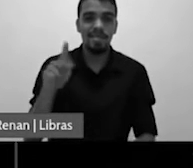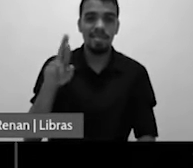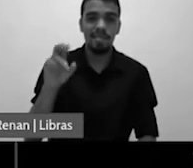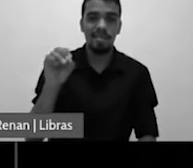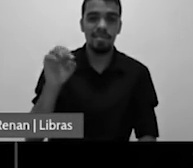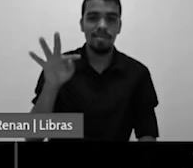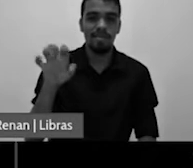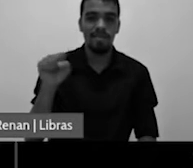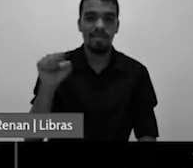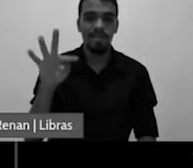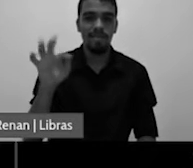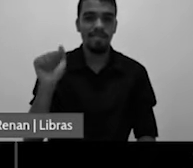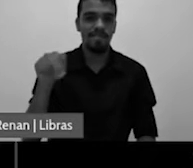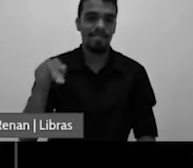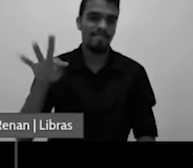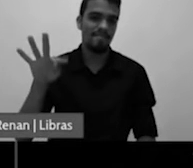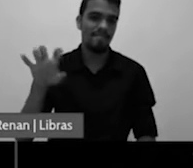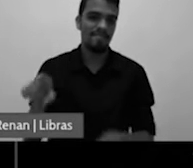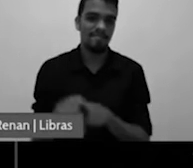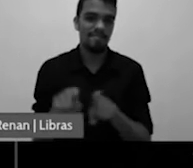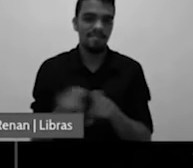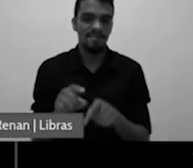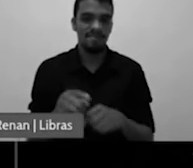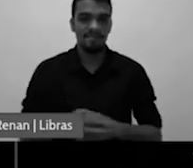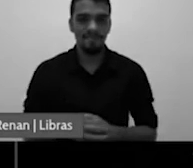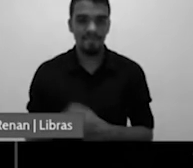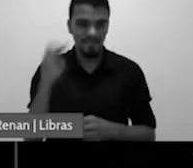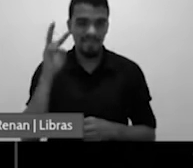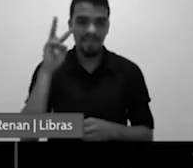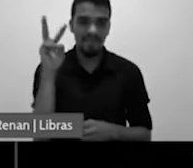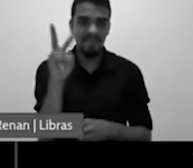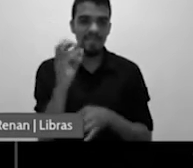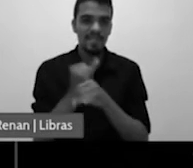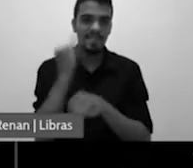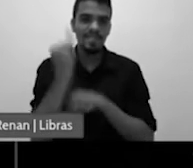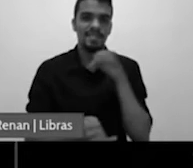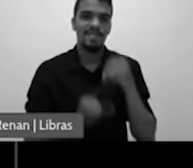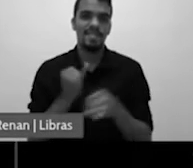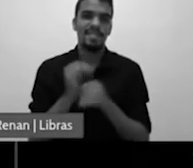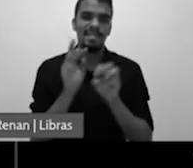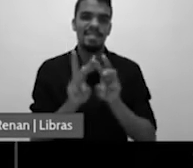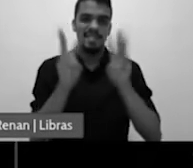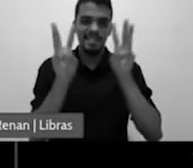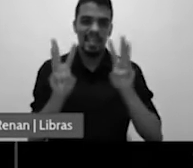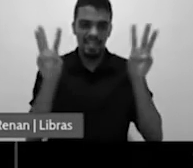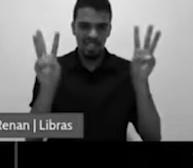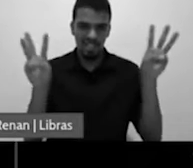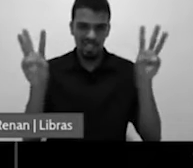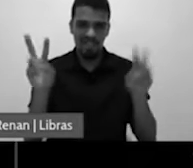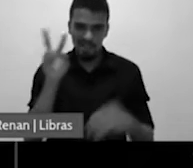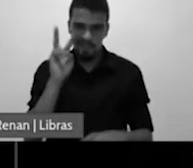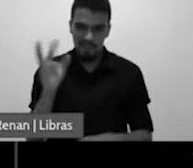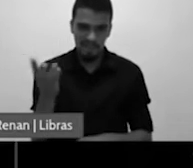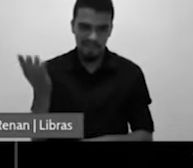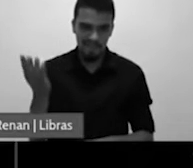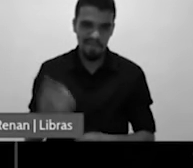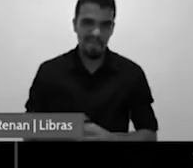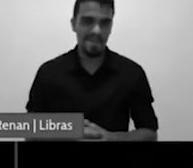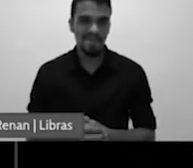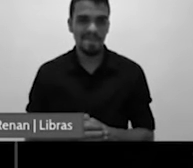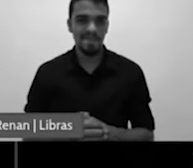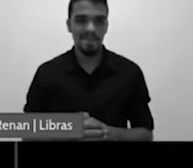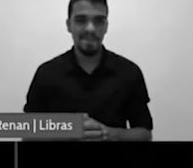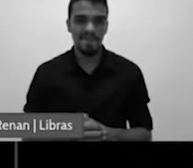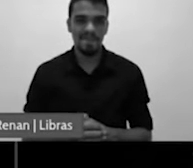você pode ver na internet a encíclica ao site European Sunday Alliance a aliança europeia pelo